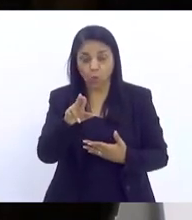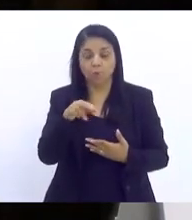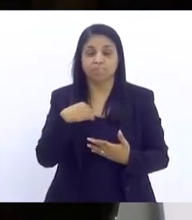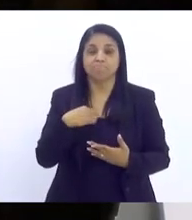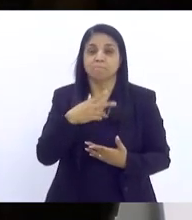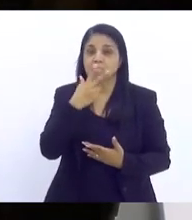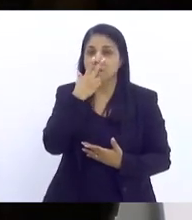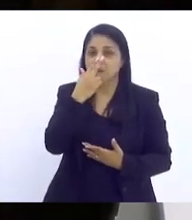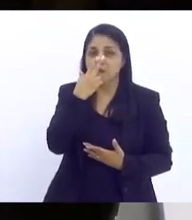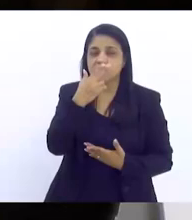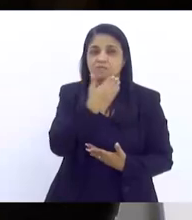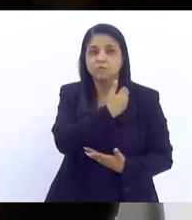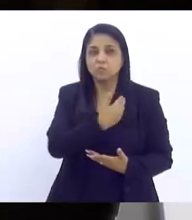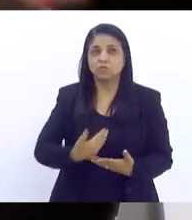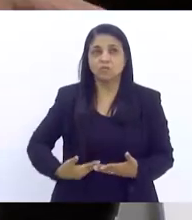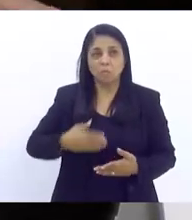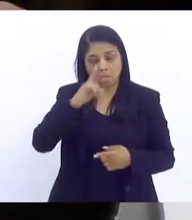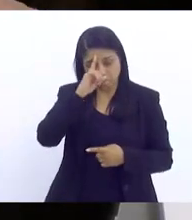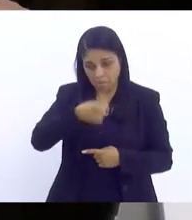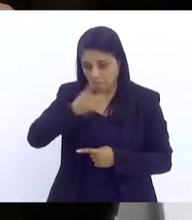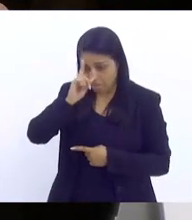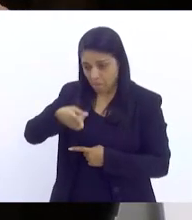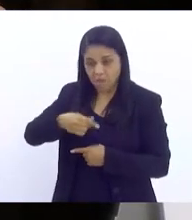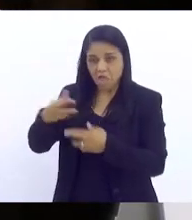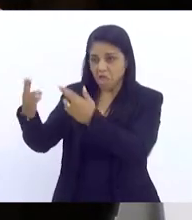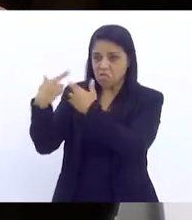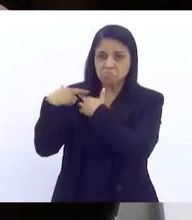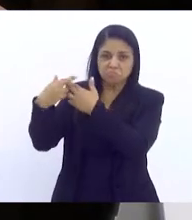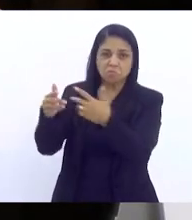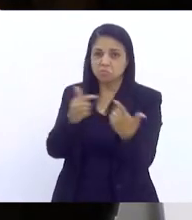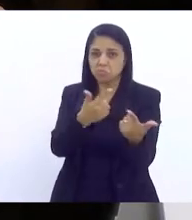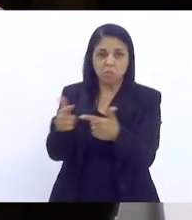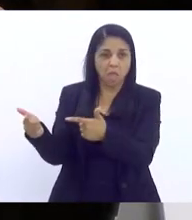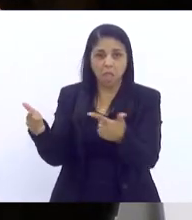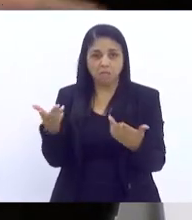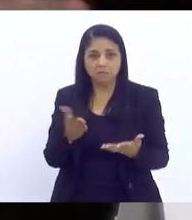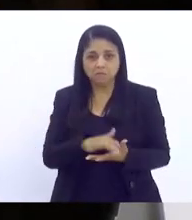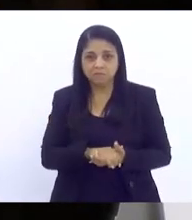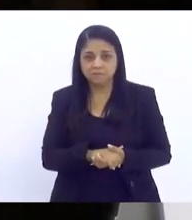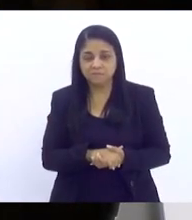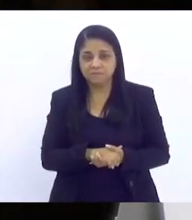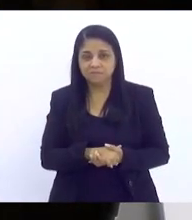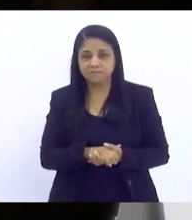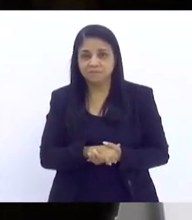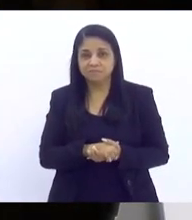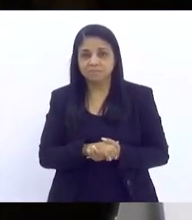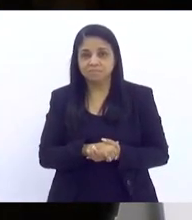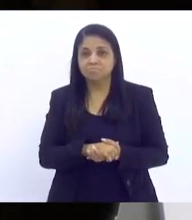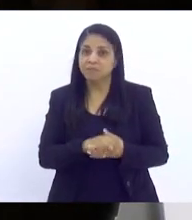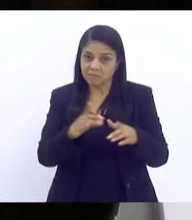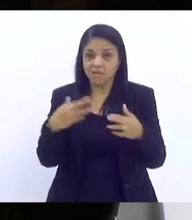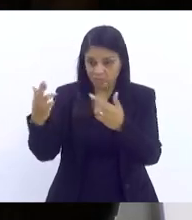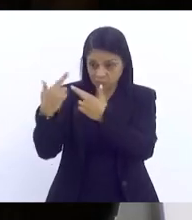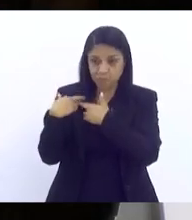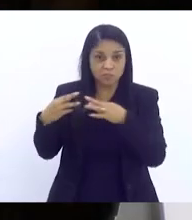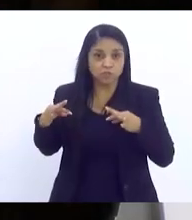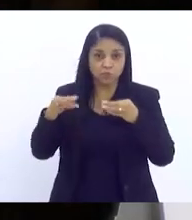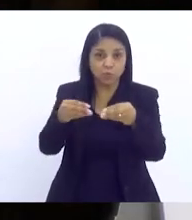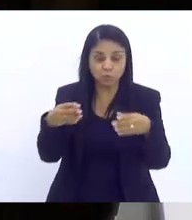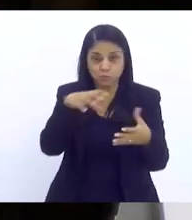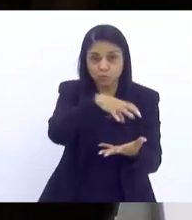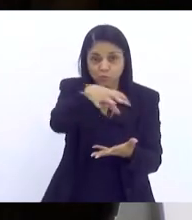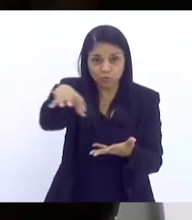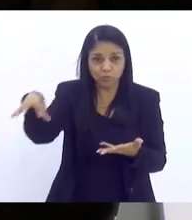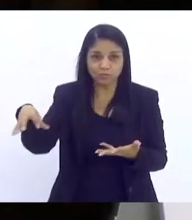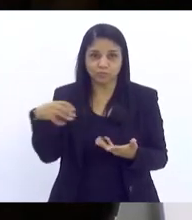não era responsabilidade de ninguém em determinadas demandas, mas era de todo mundo. não sei se me fiz